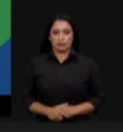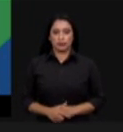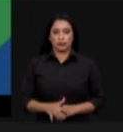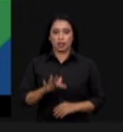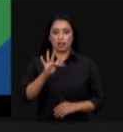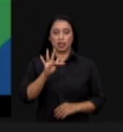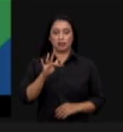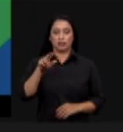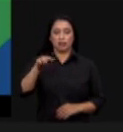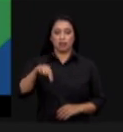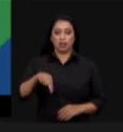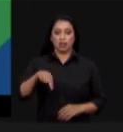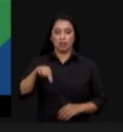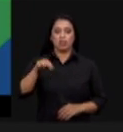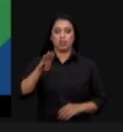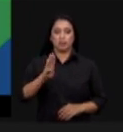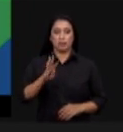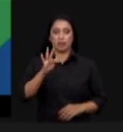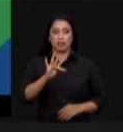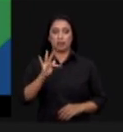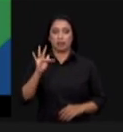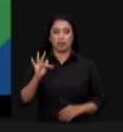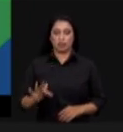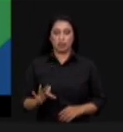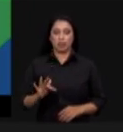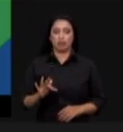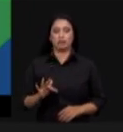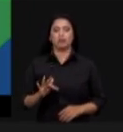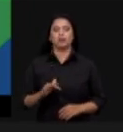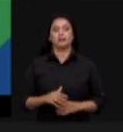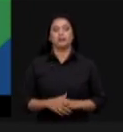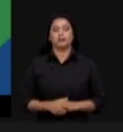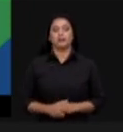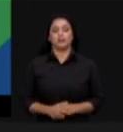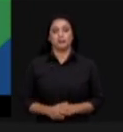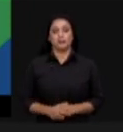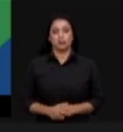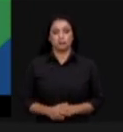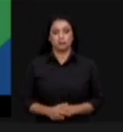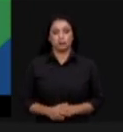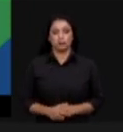FNBF Fórum Nacional das Atividades de Base Florestal